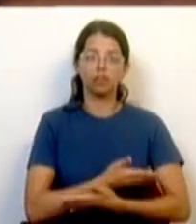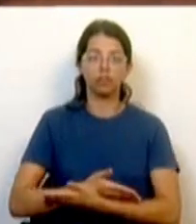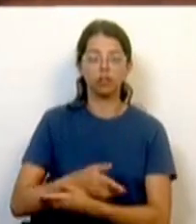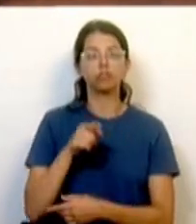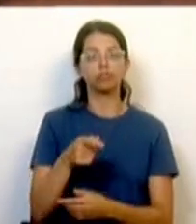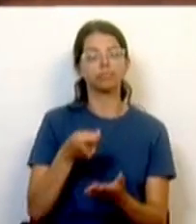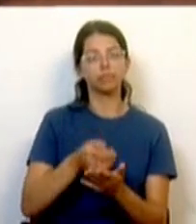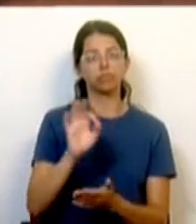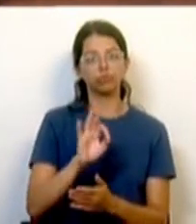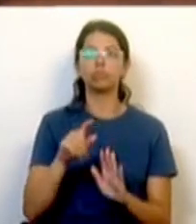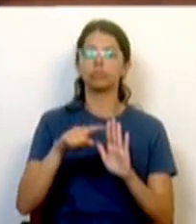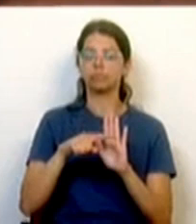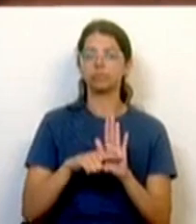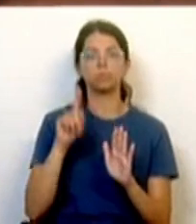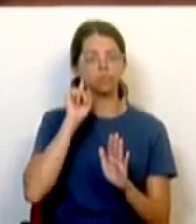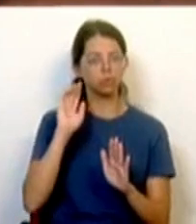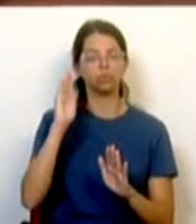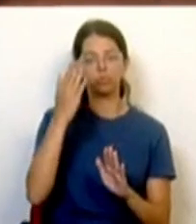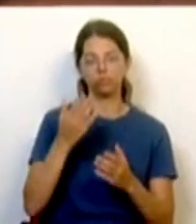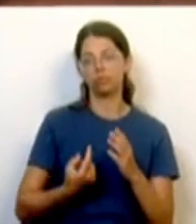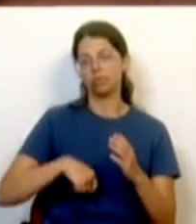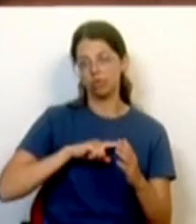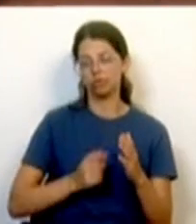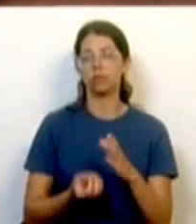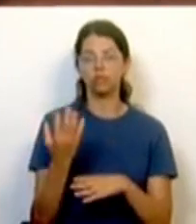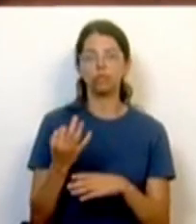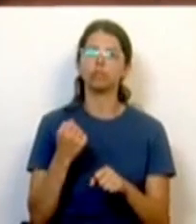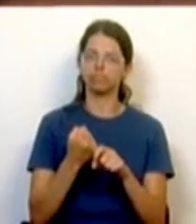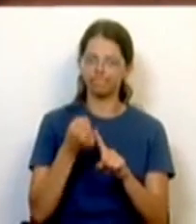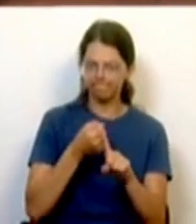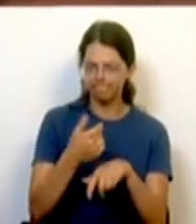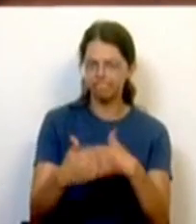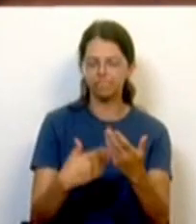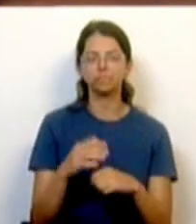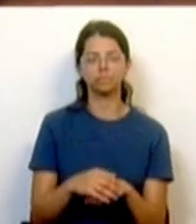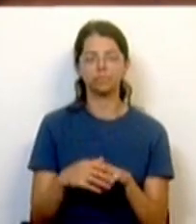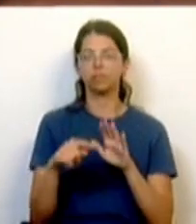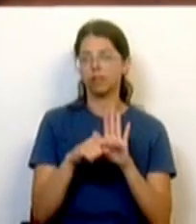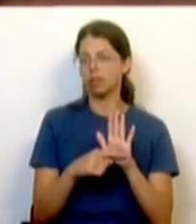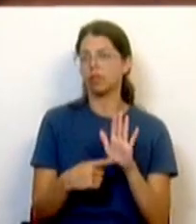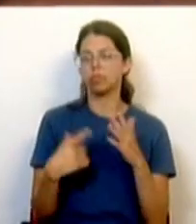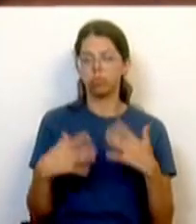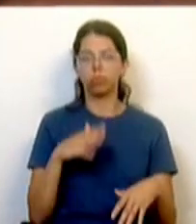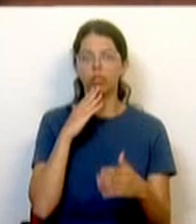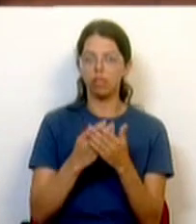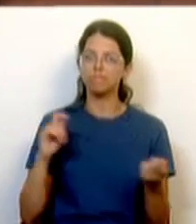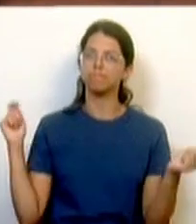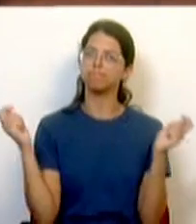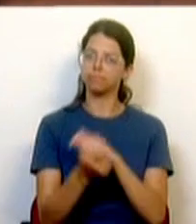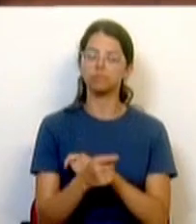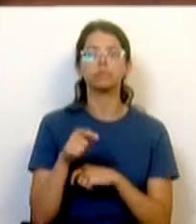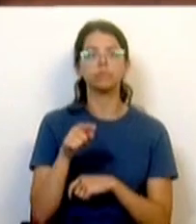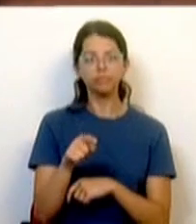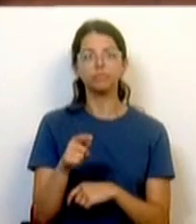decisivas que criámos e estamos a mobilizar. É mesmo uma medida transformadora de